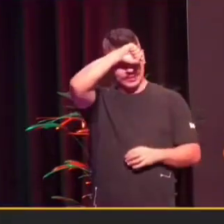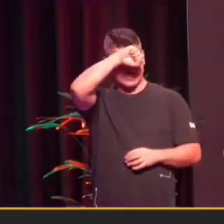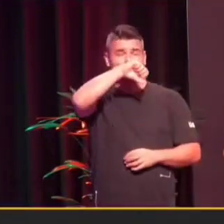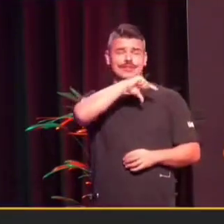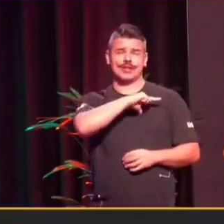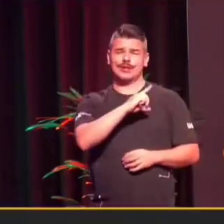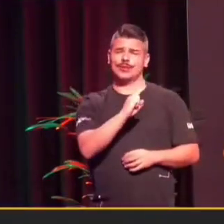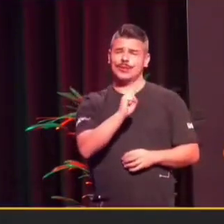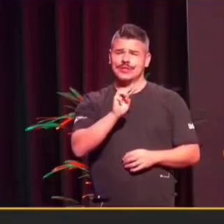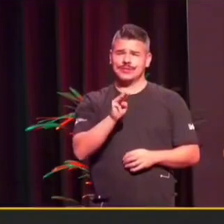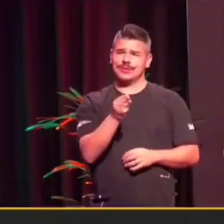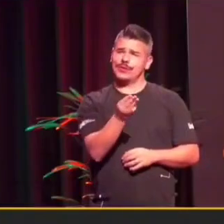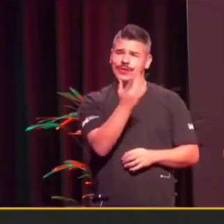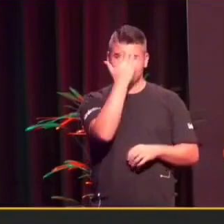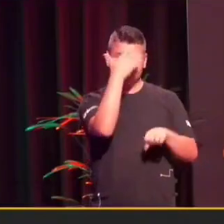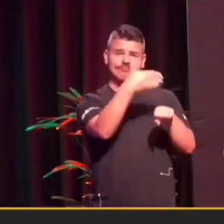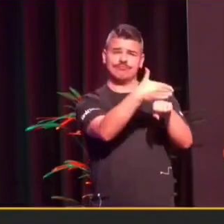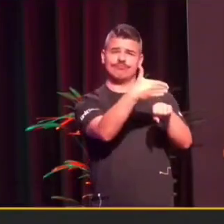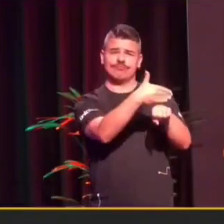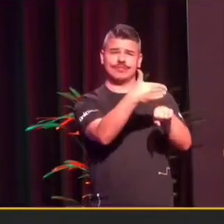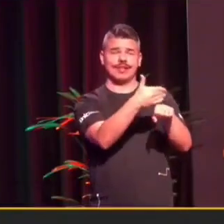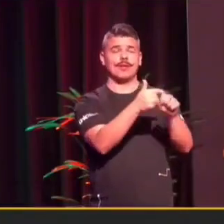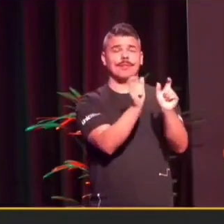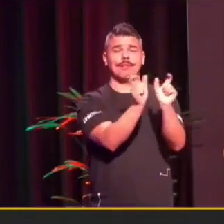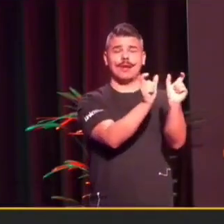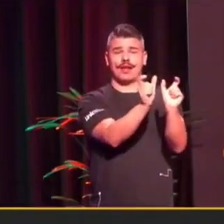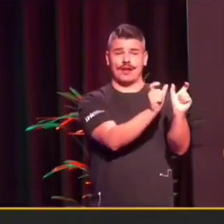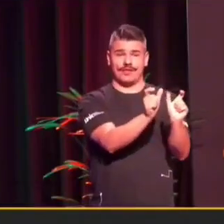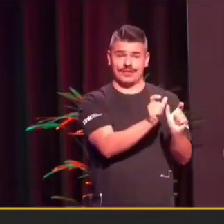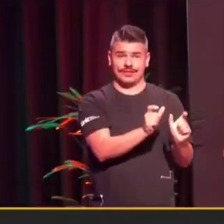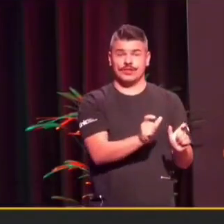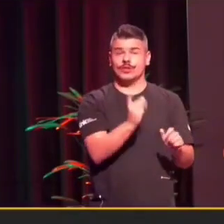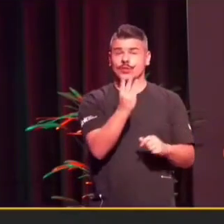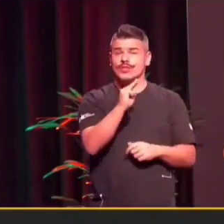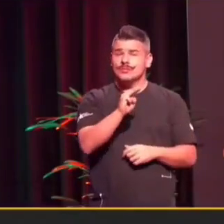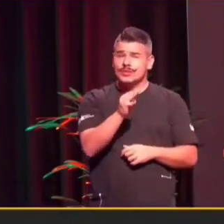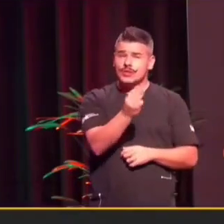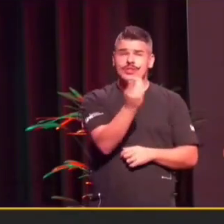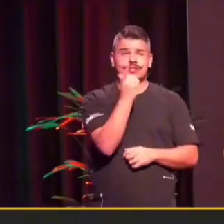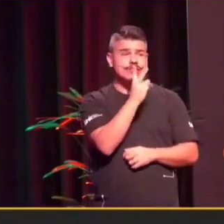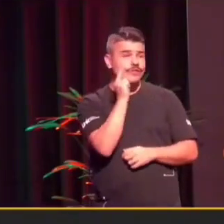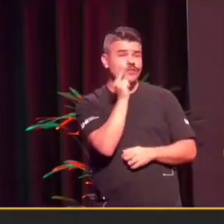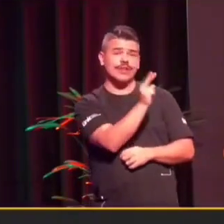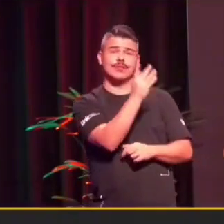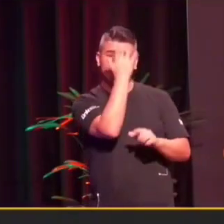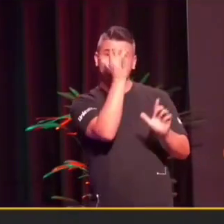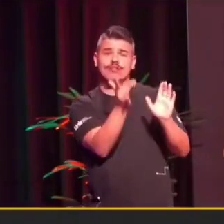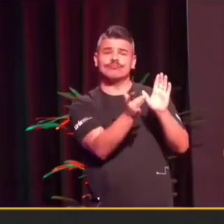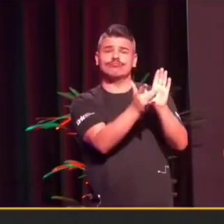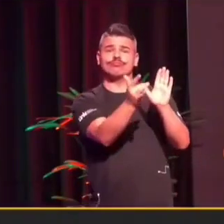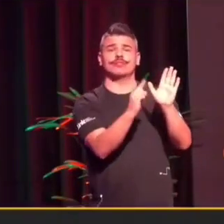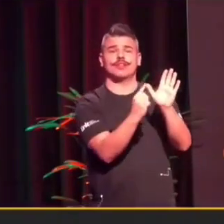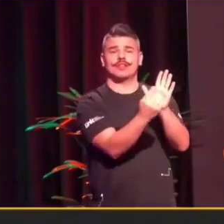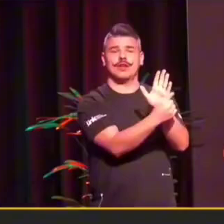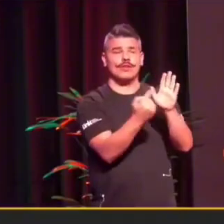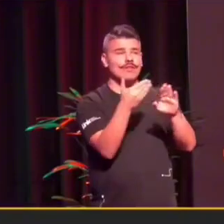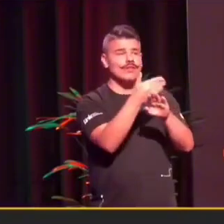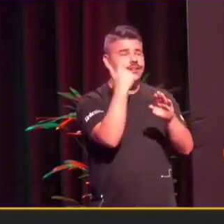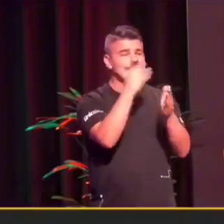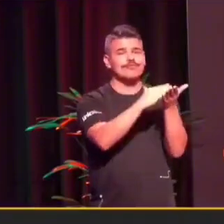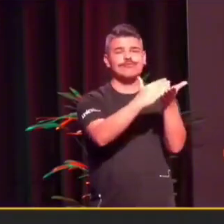2 milhões de traduções mensalmente. E eu sou muito honrada por ter liderado esse projeto